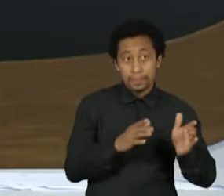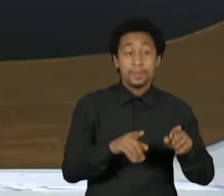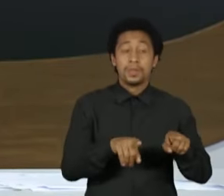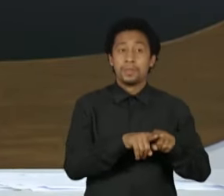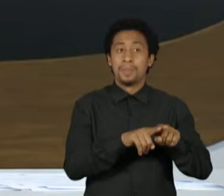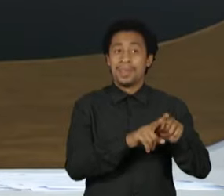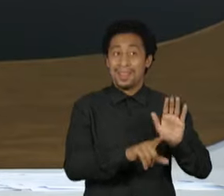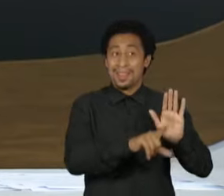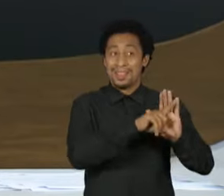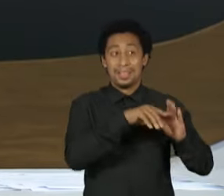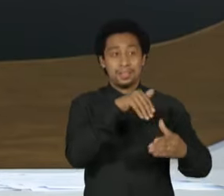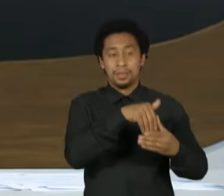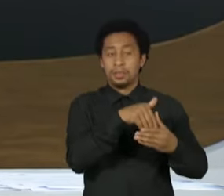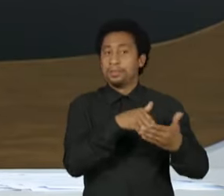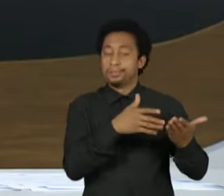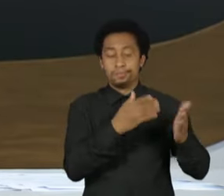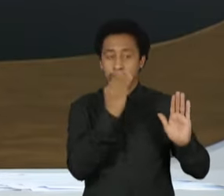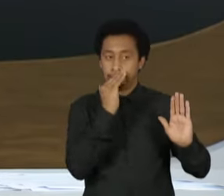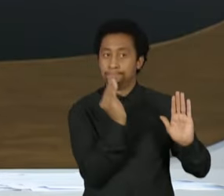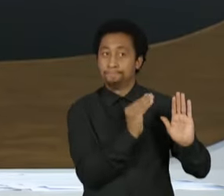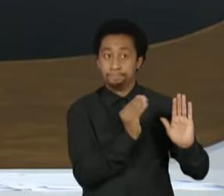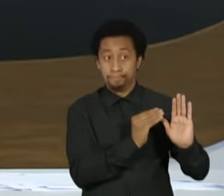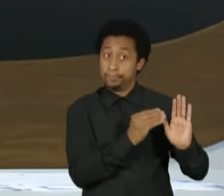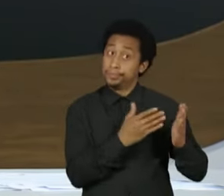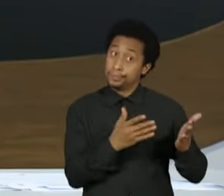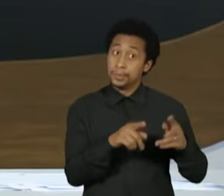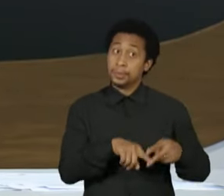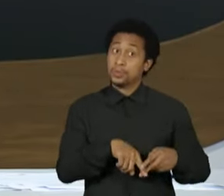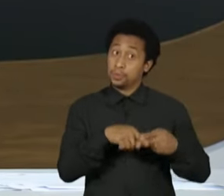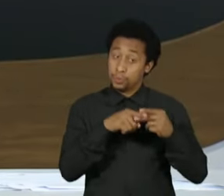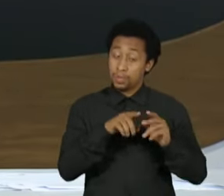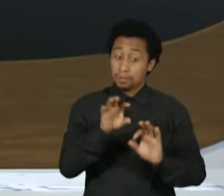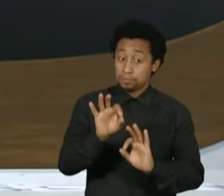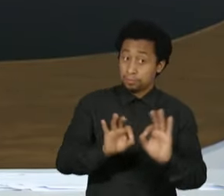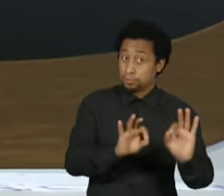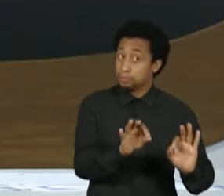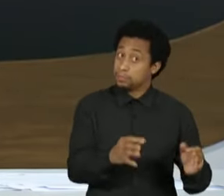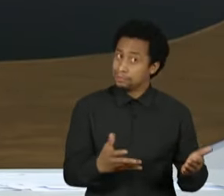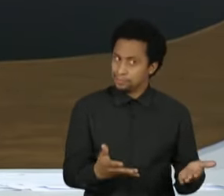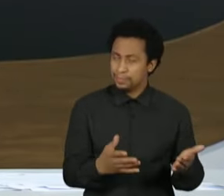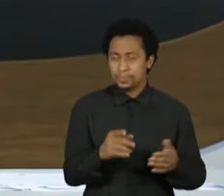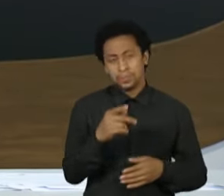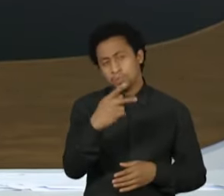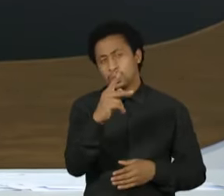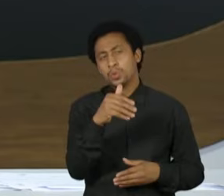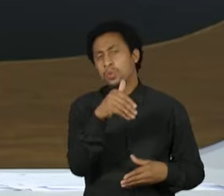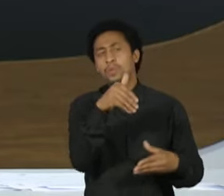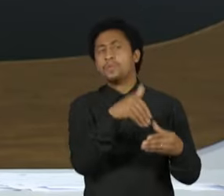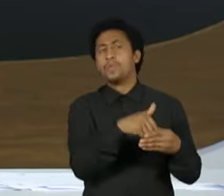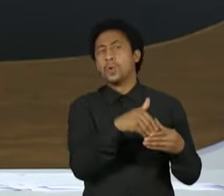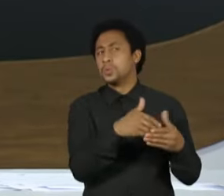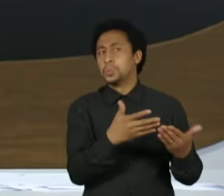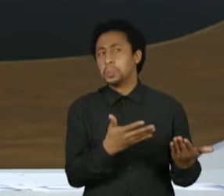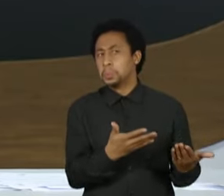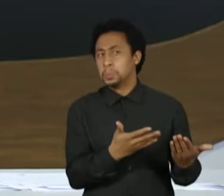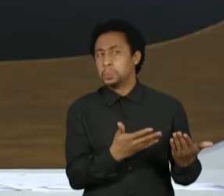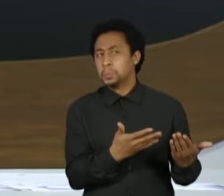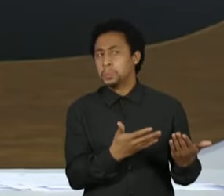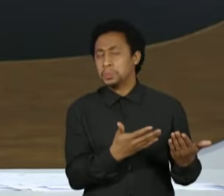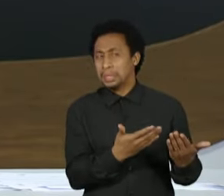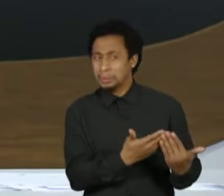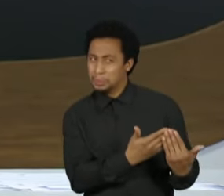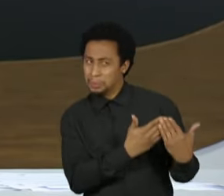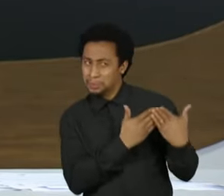eleitoral, todos os marcos. De ajuste fiscal. Esse não foi um voto irresponsável do ponto de vista